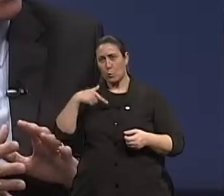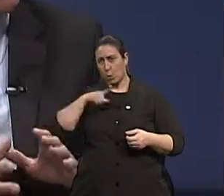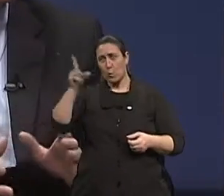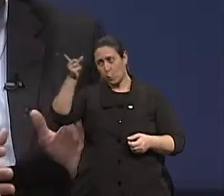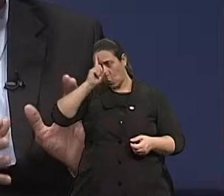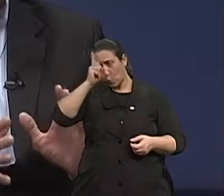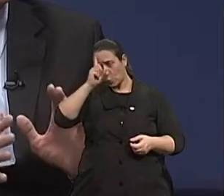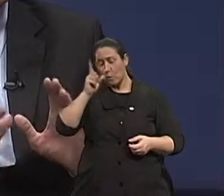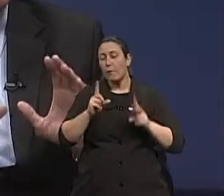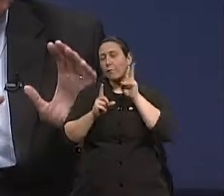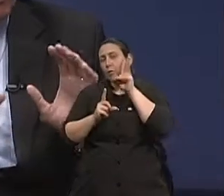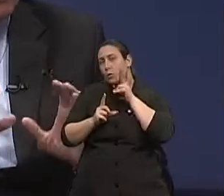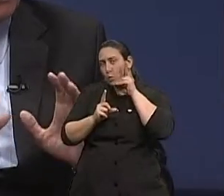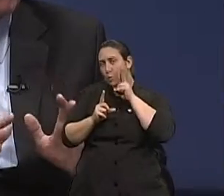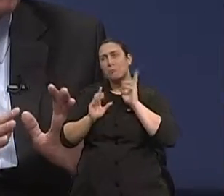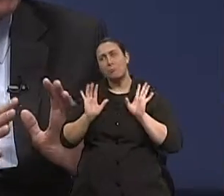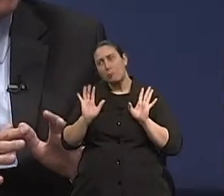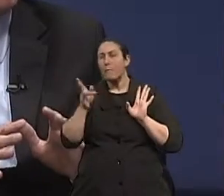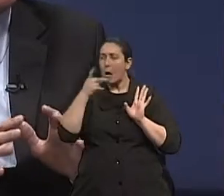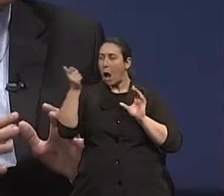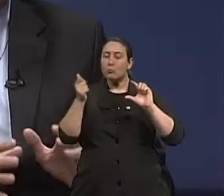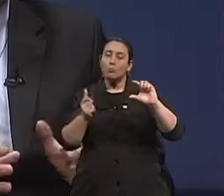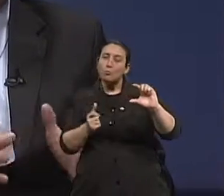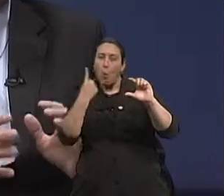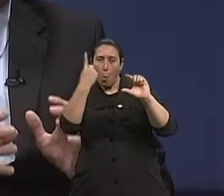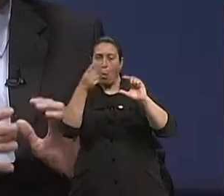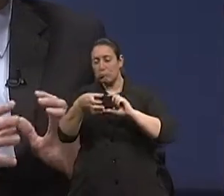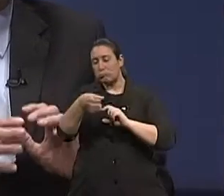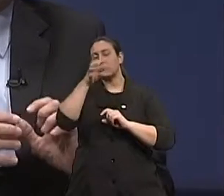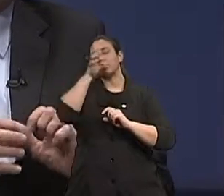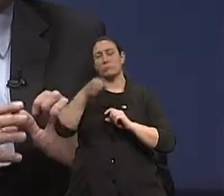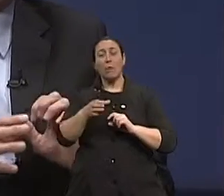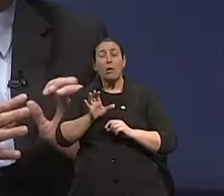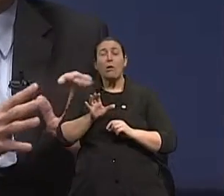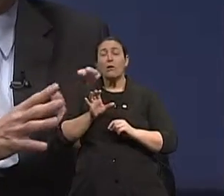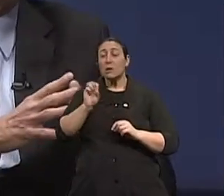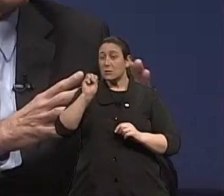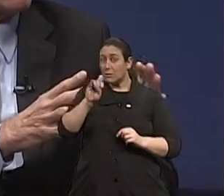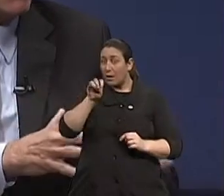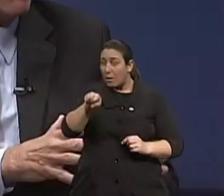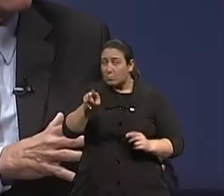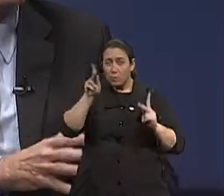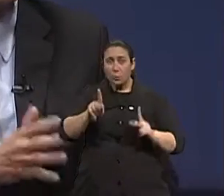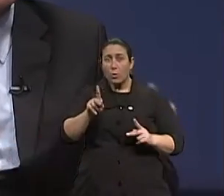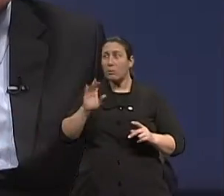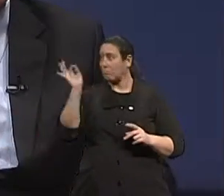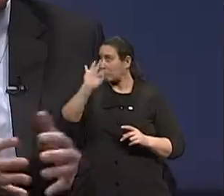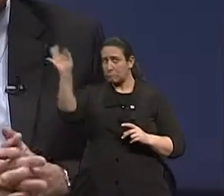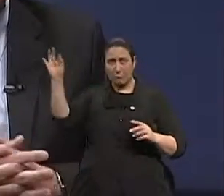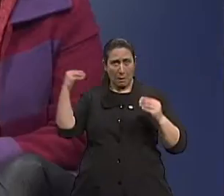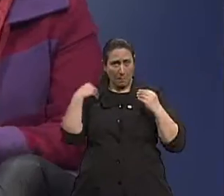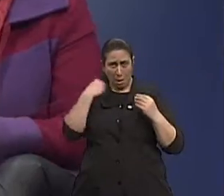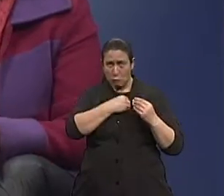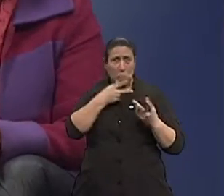vinho, numa quantidade considerada moderada. Certo. E desde que não apresente nenhuma contraindicação para tal, nada